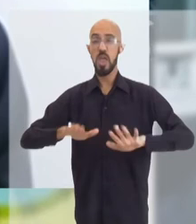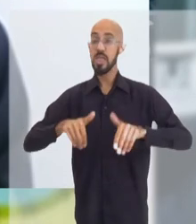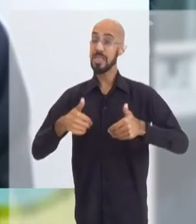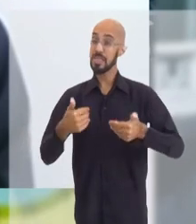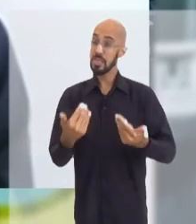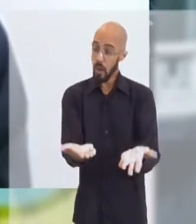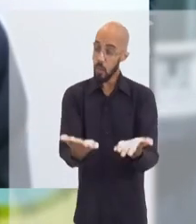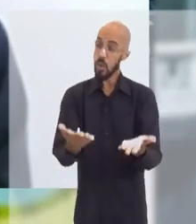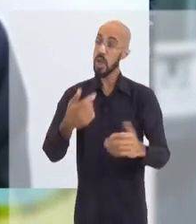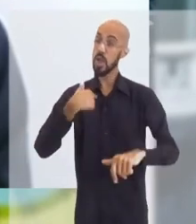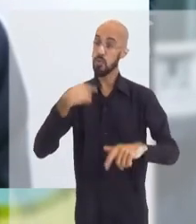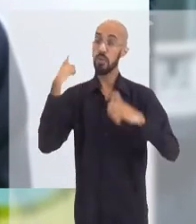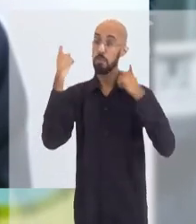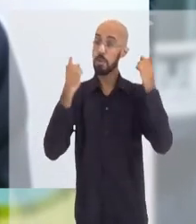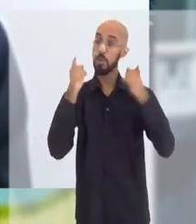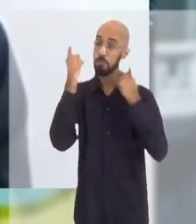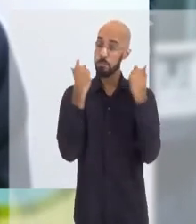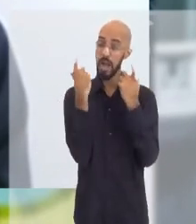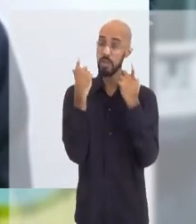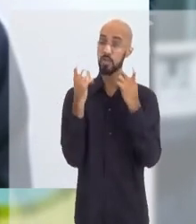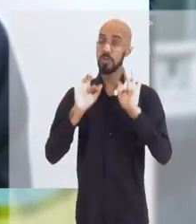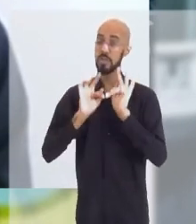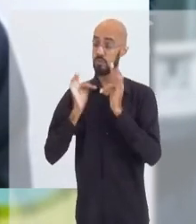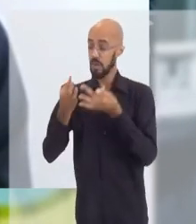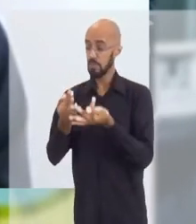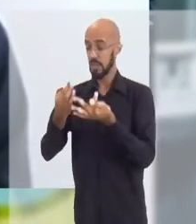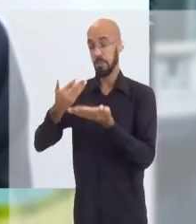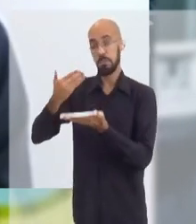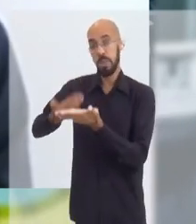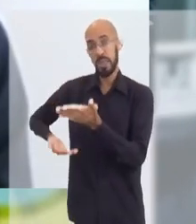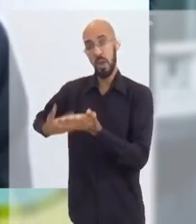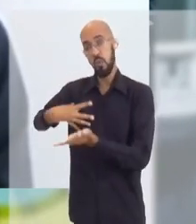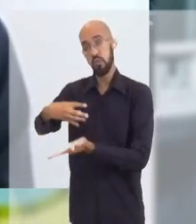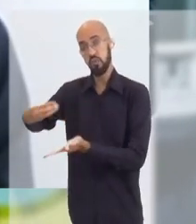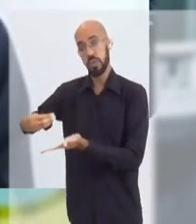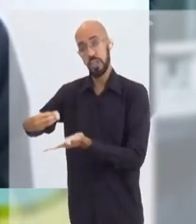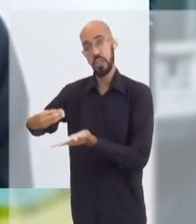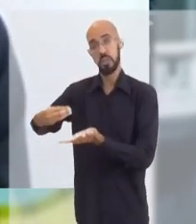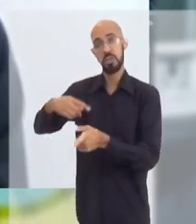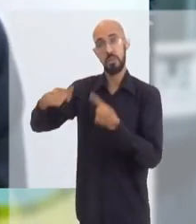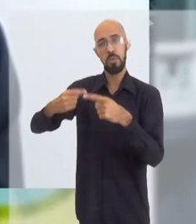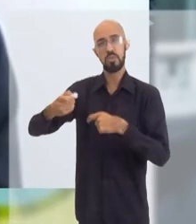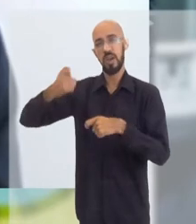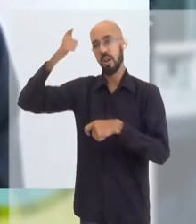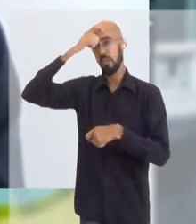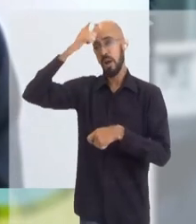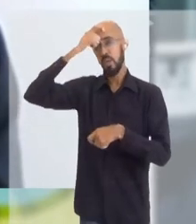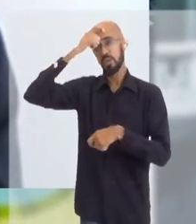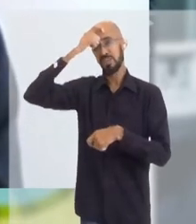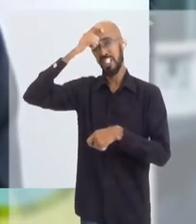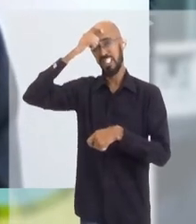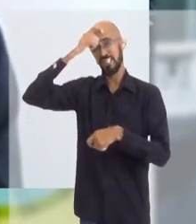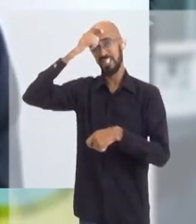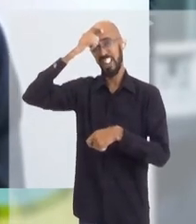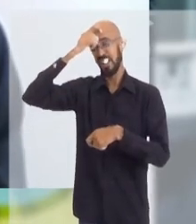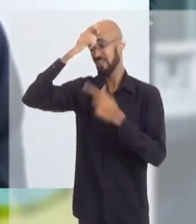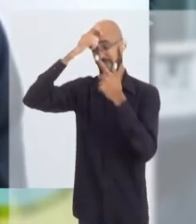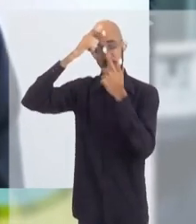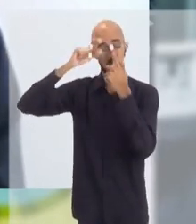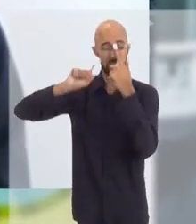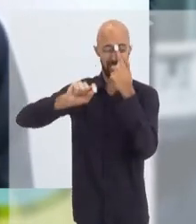Então, eu fico muito preocupado com esses pais que perderem filhos e ficarem com a consciência de